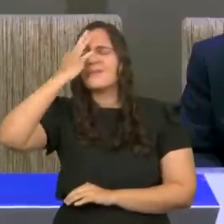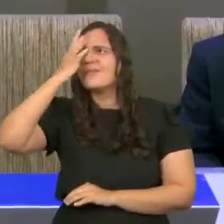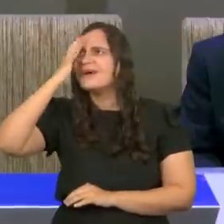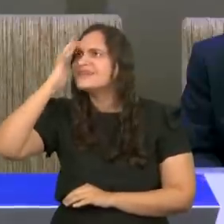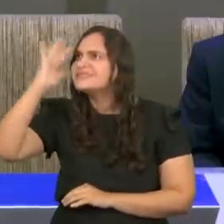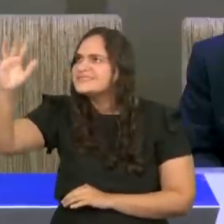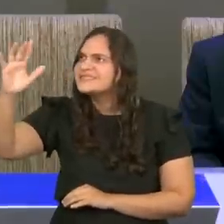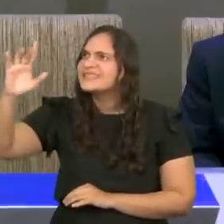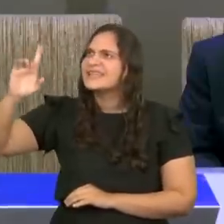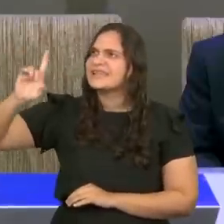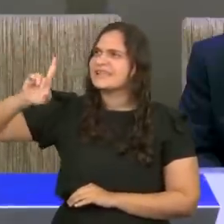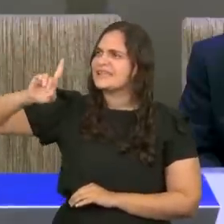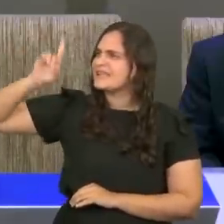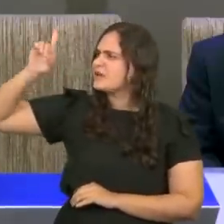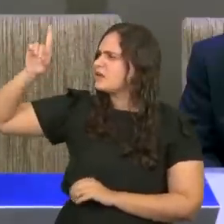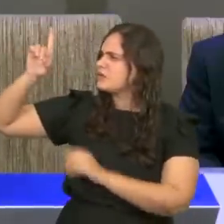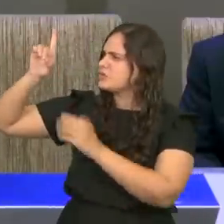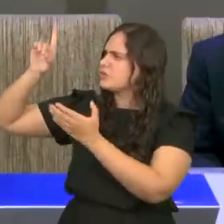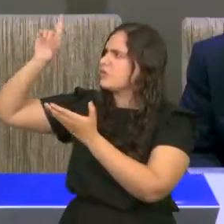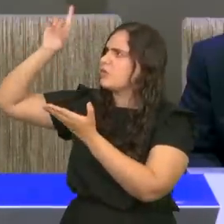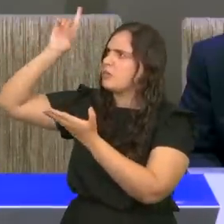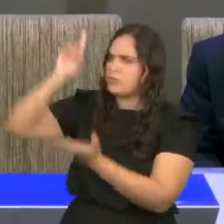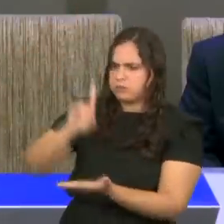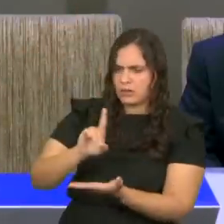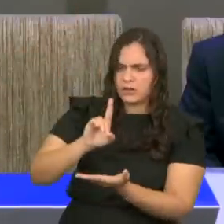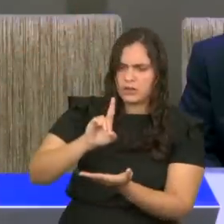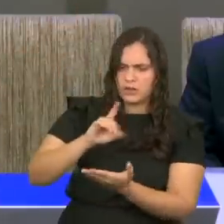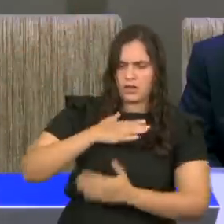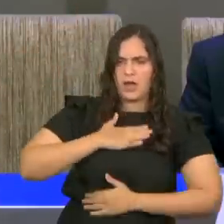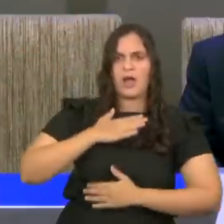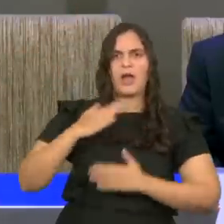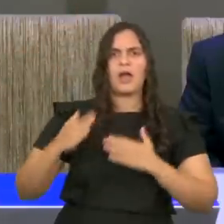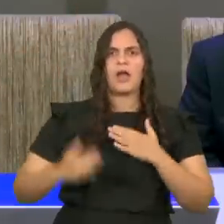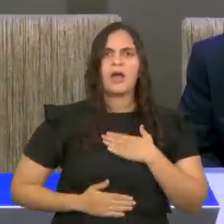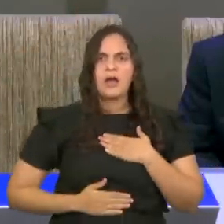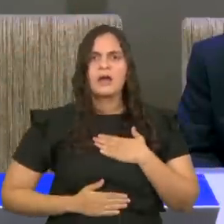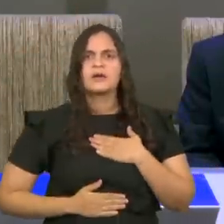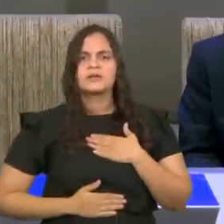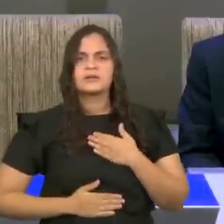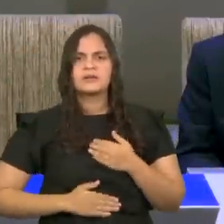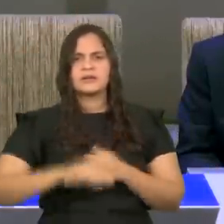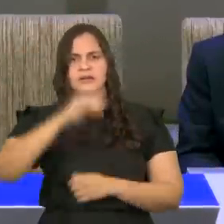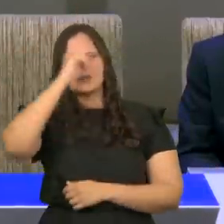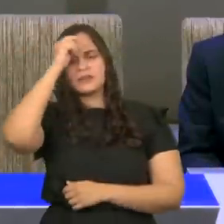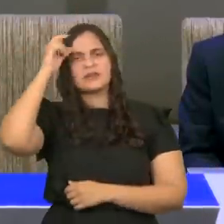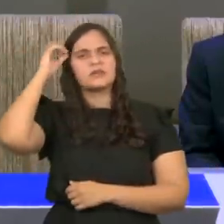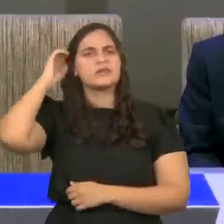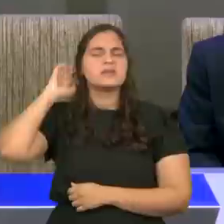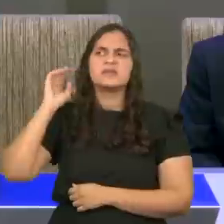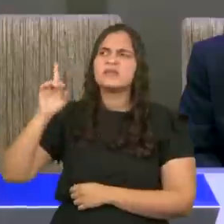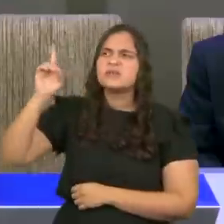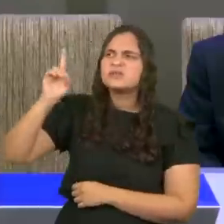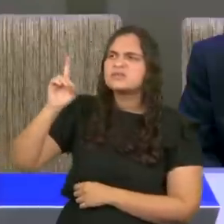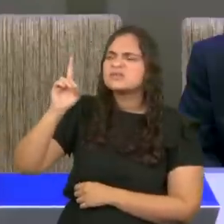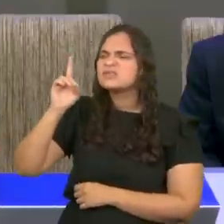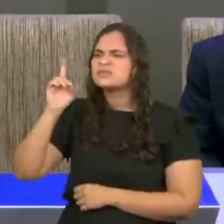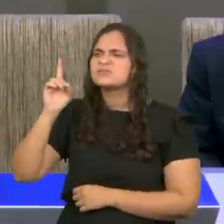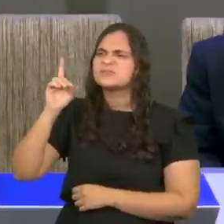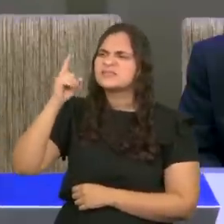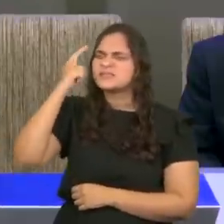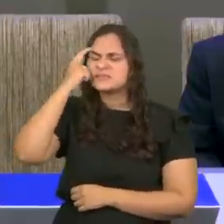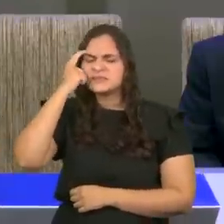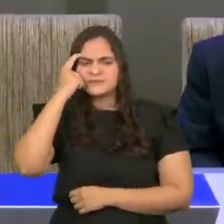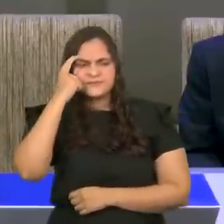encarnado, Aleluia! Fosse achar no espaço da sua agenda para pregar o